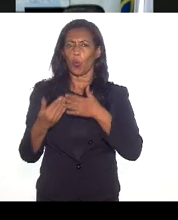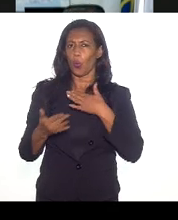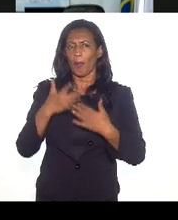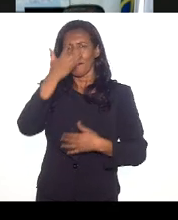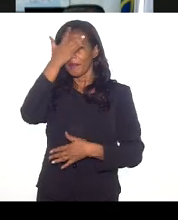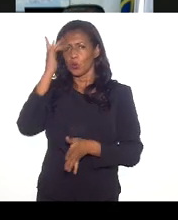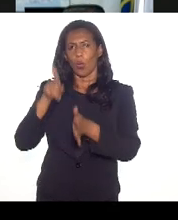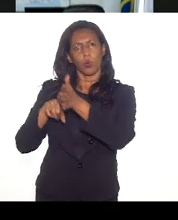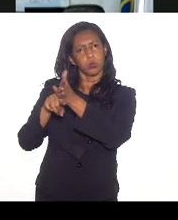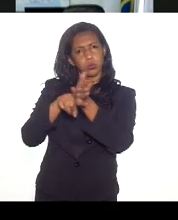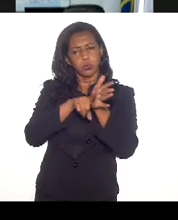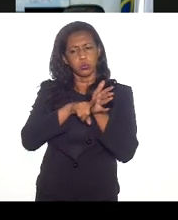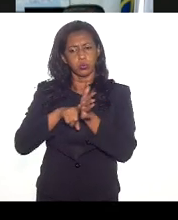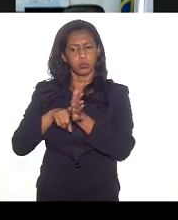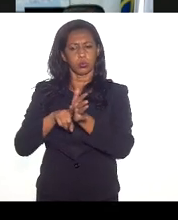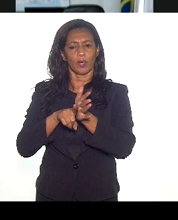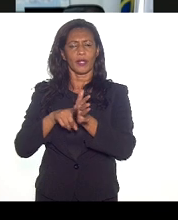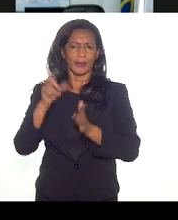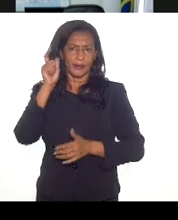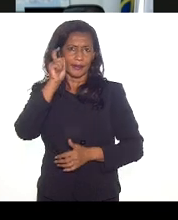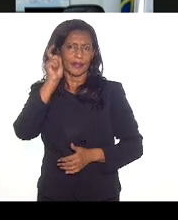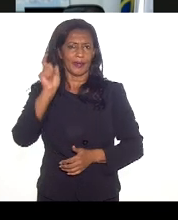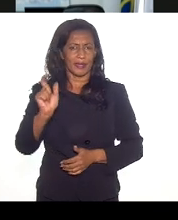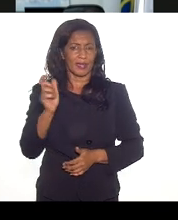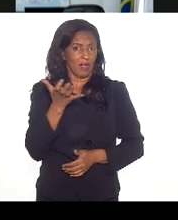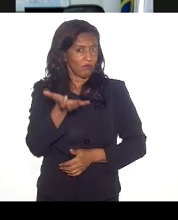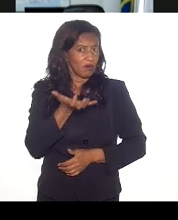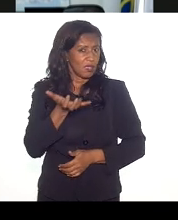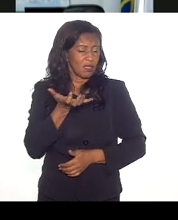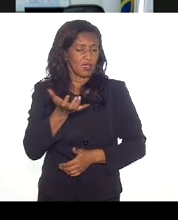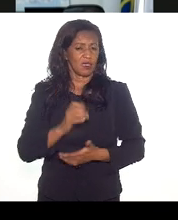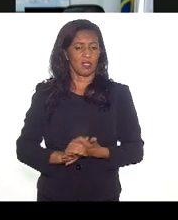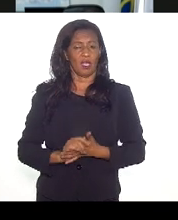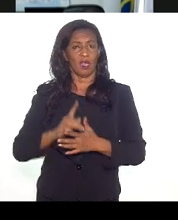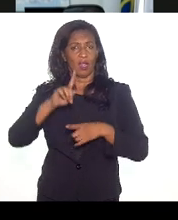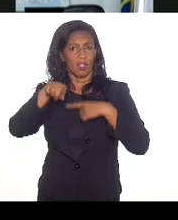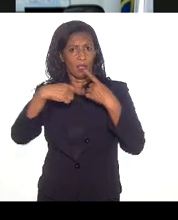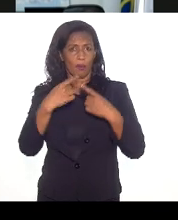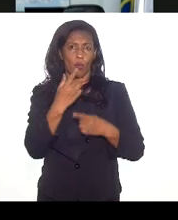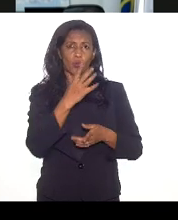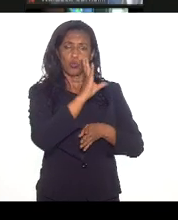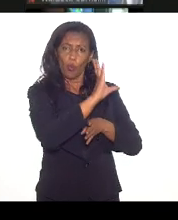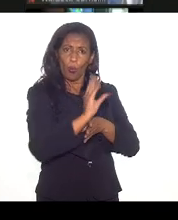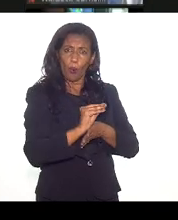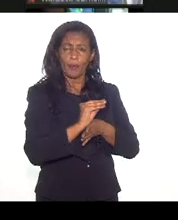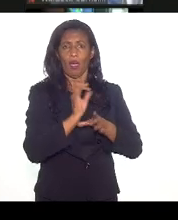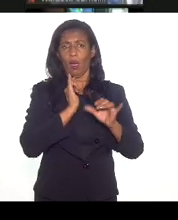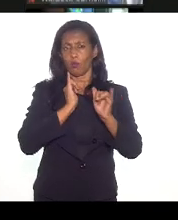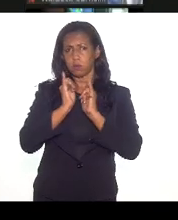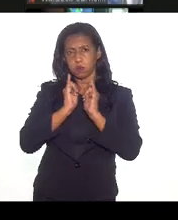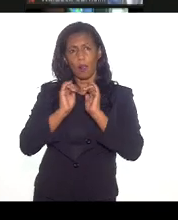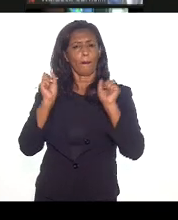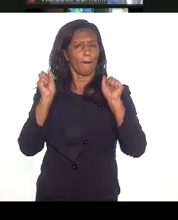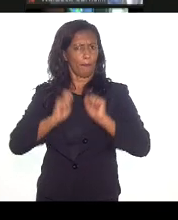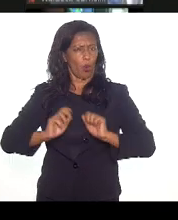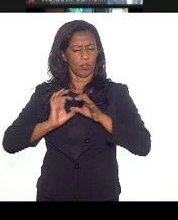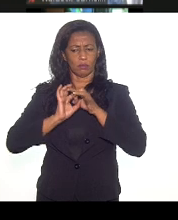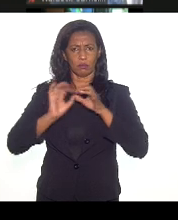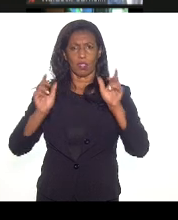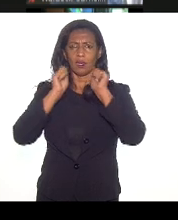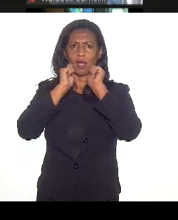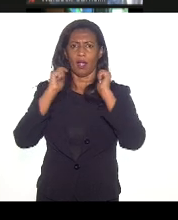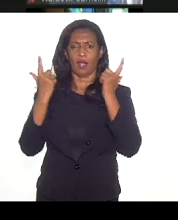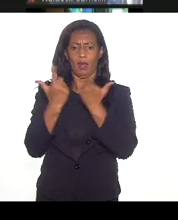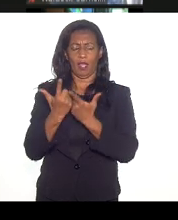pesquisador, enfim, interessado, quiser estar utilizando os nossos dados, vão estar disponíveis pelo site da